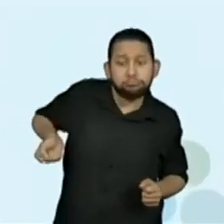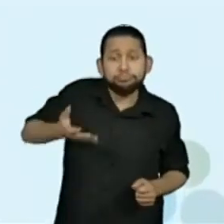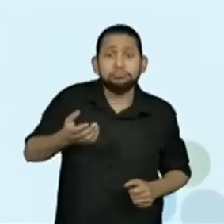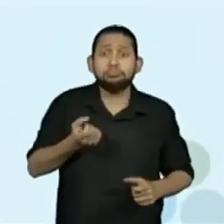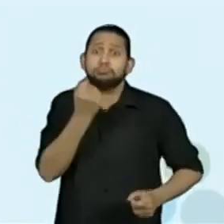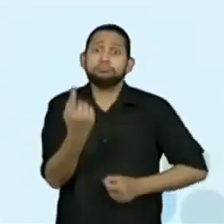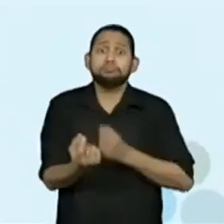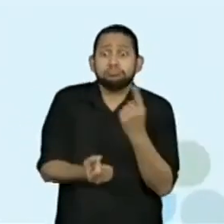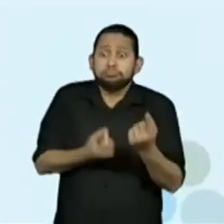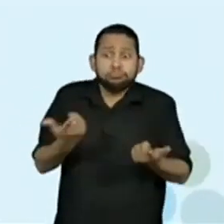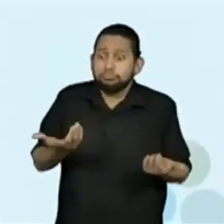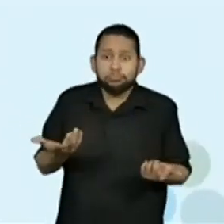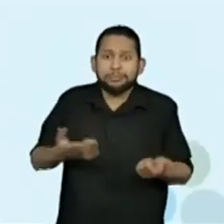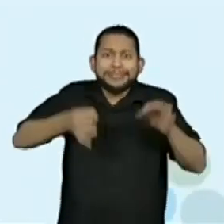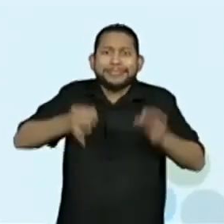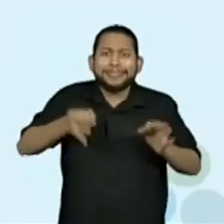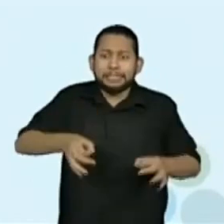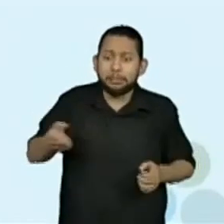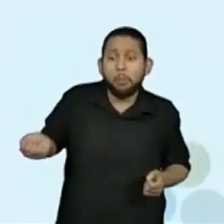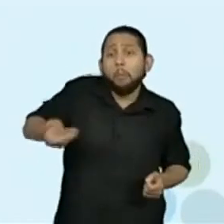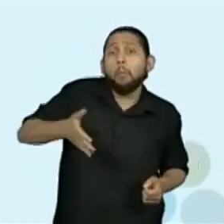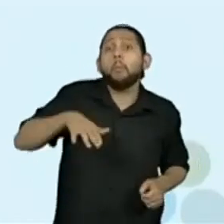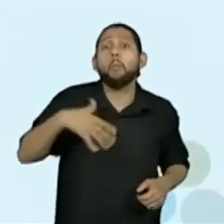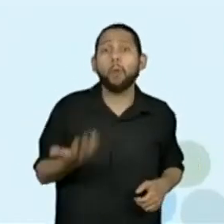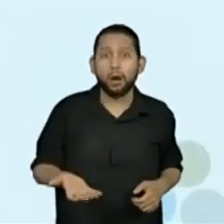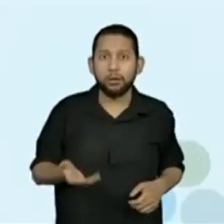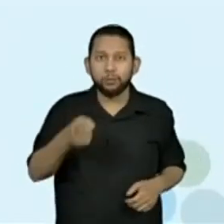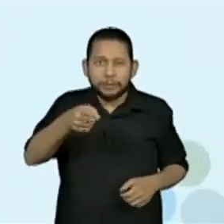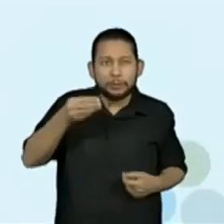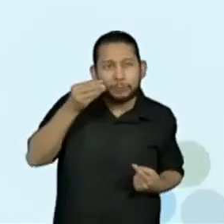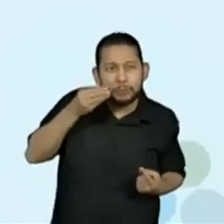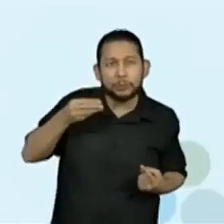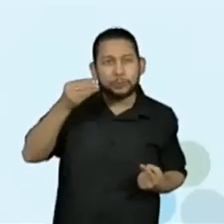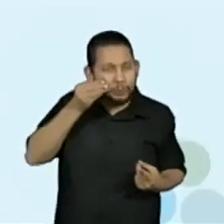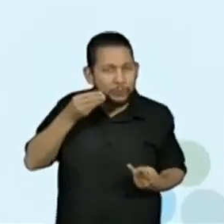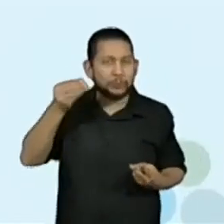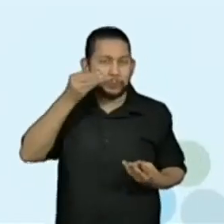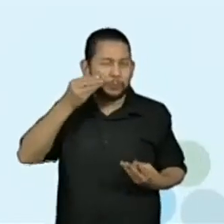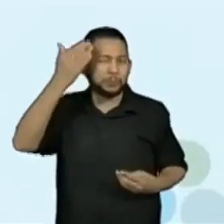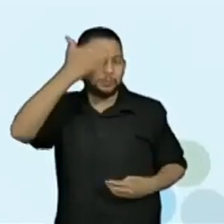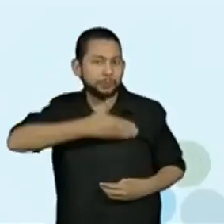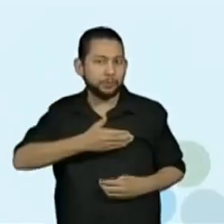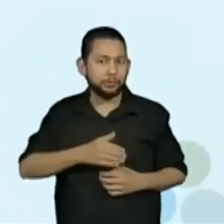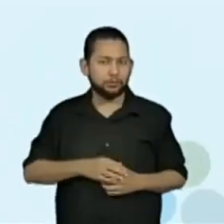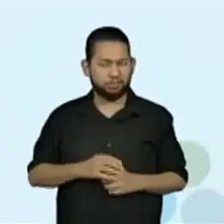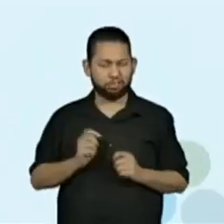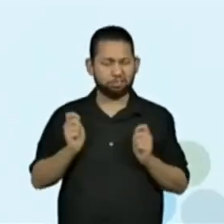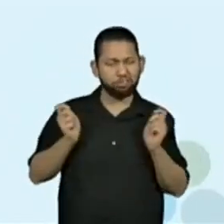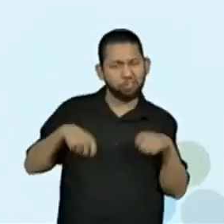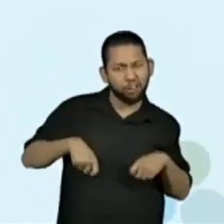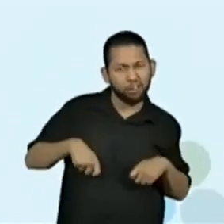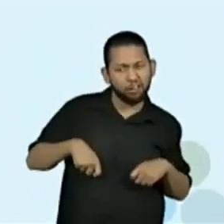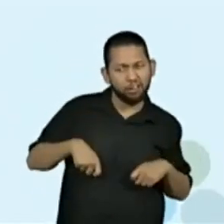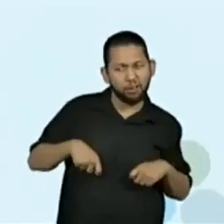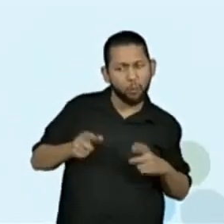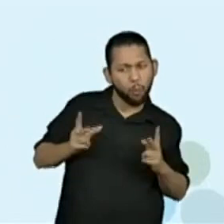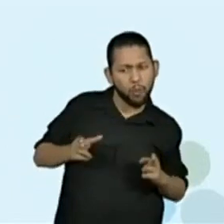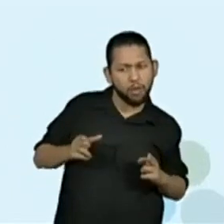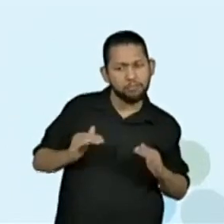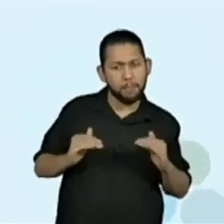aleatório. Estimando se esses resultados são igualmente prováveis ou não.